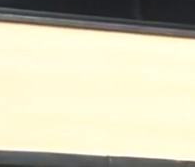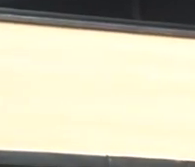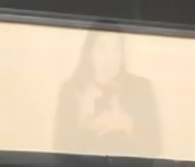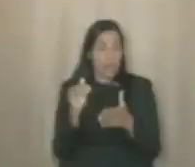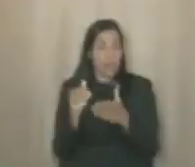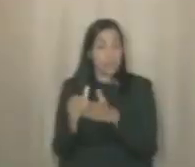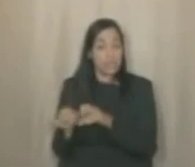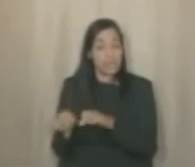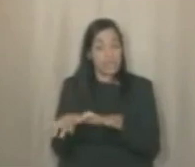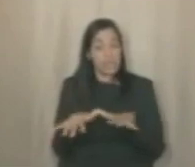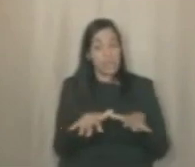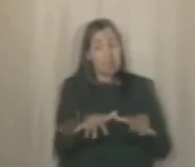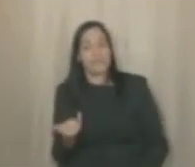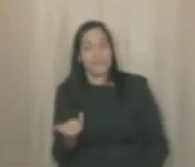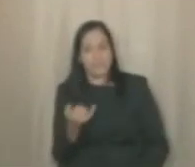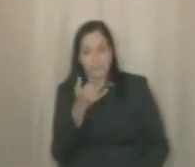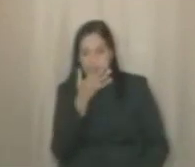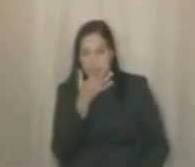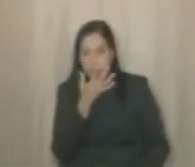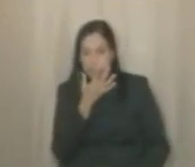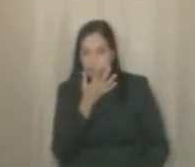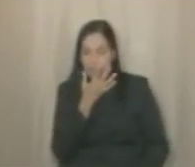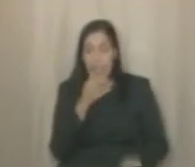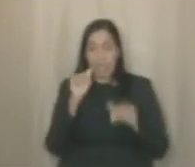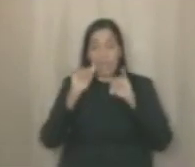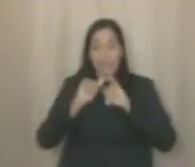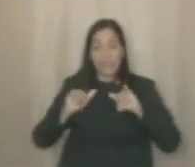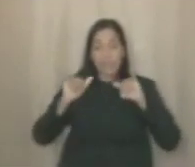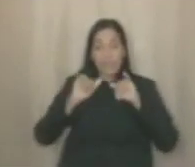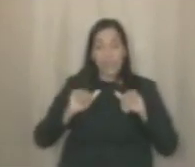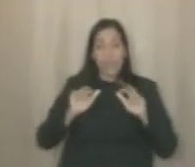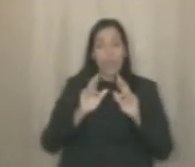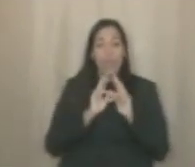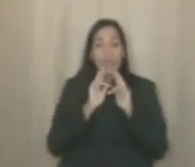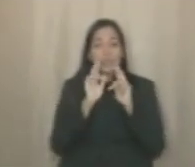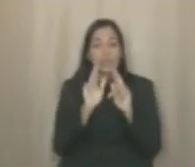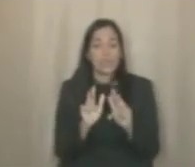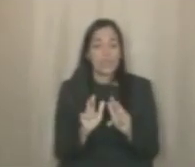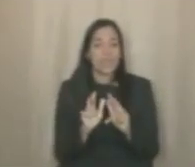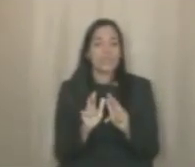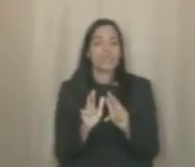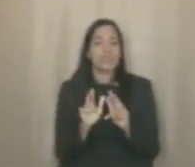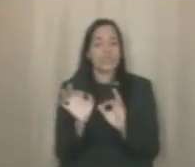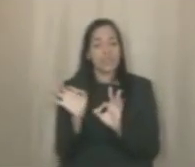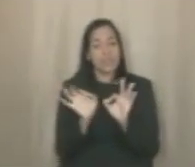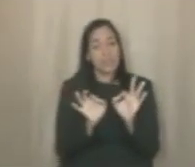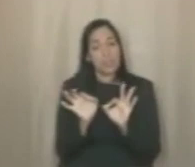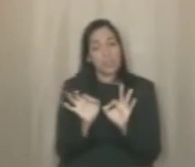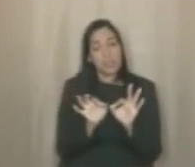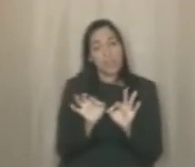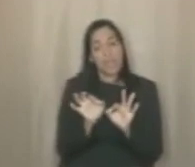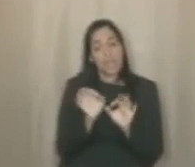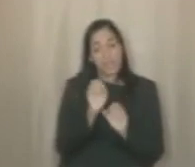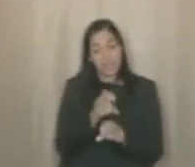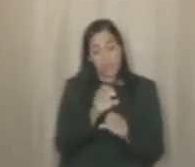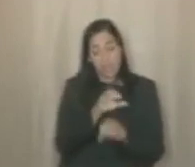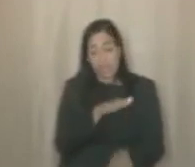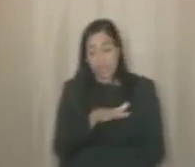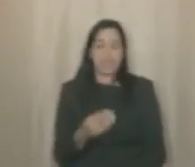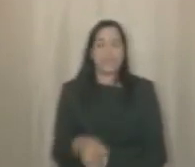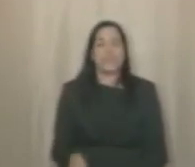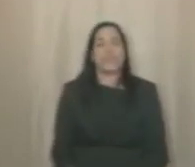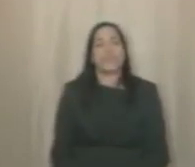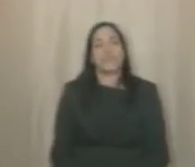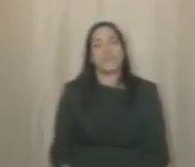do Estado. O Tribunal de Contas do Estado divulgou os resultados da Operação Ordenada à Educação Infantil 2023,